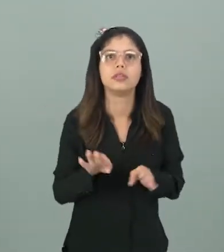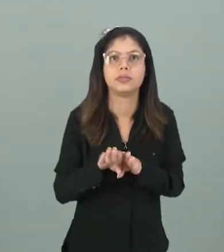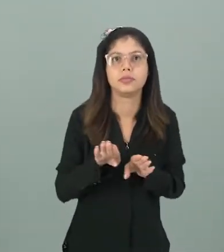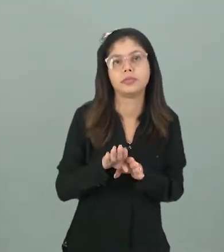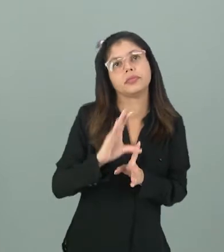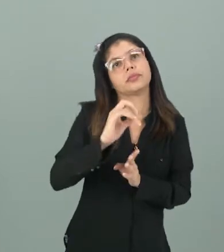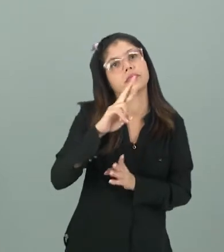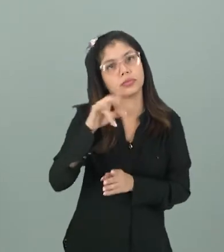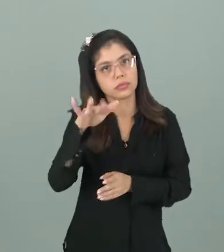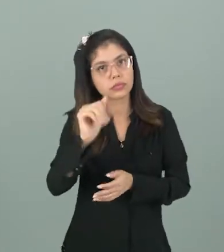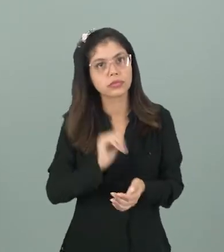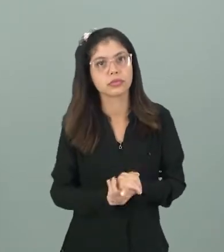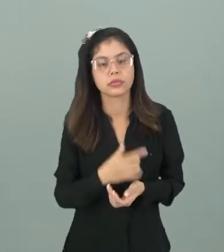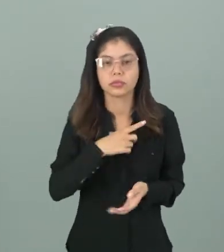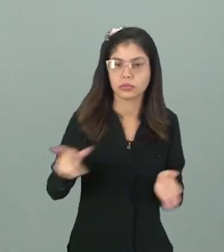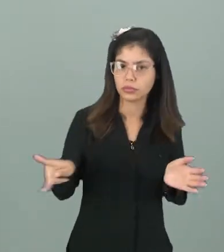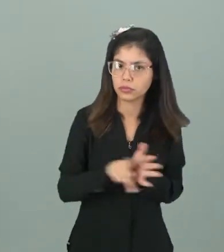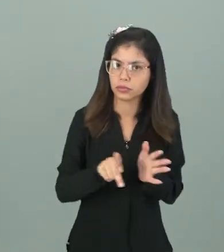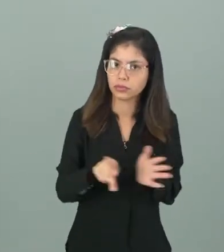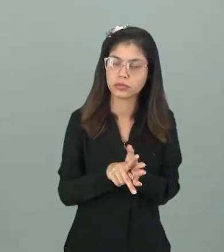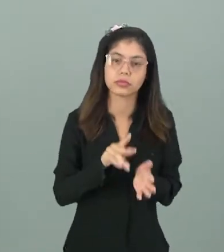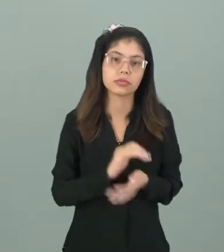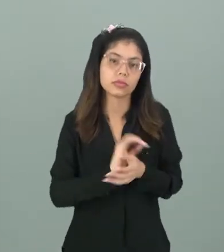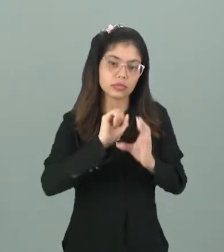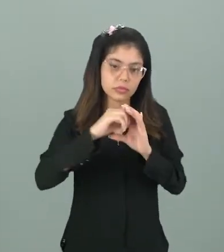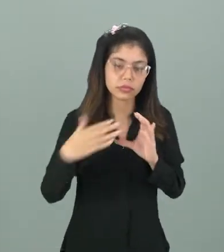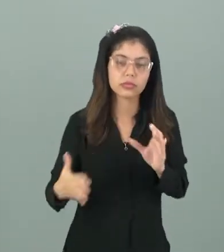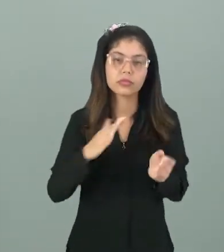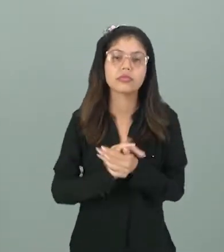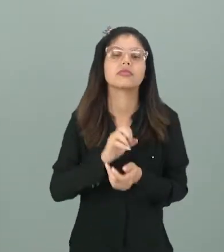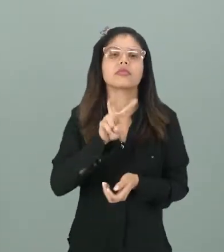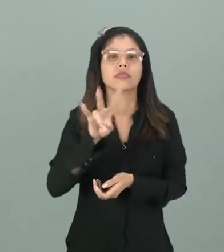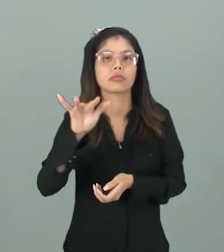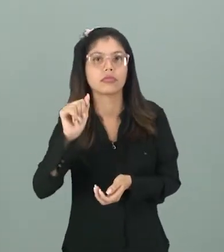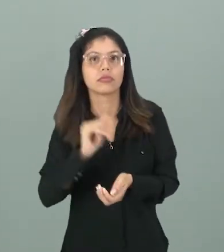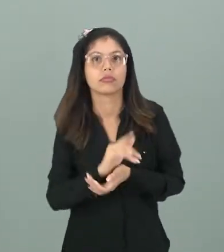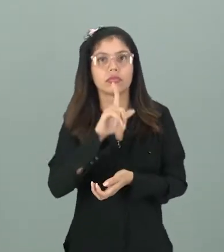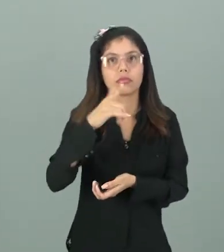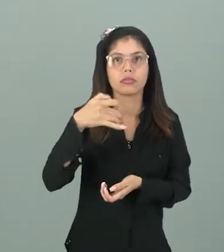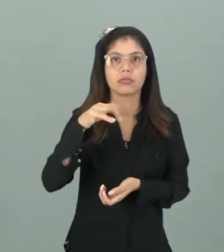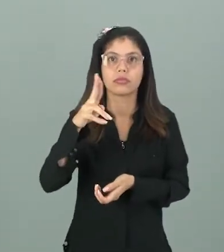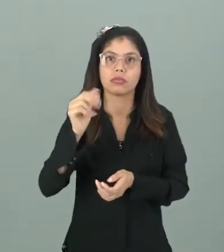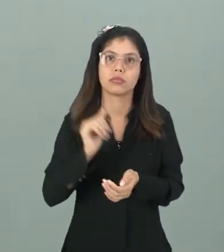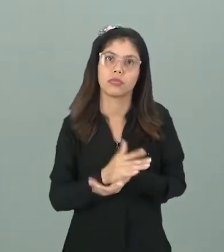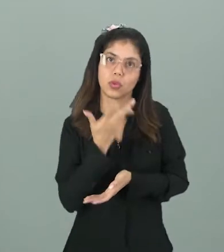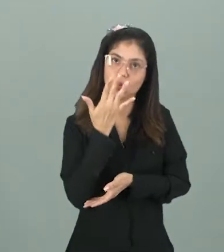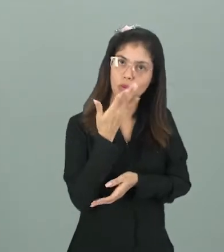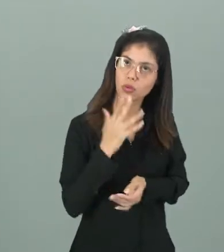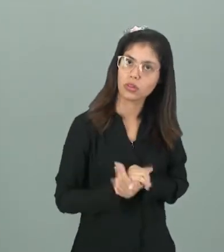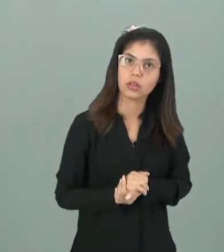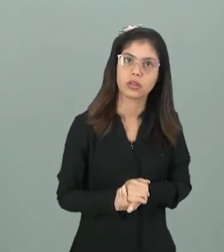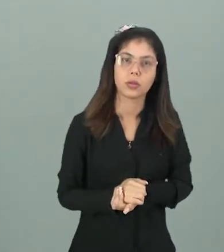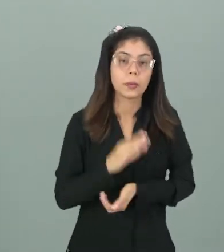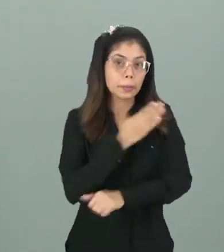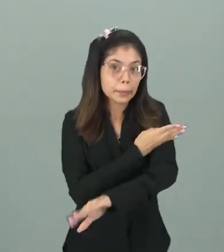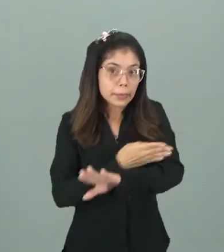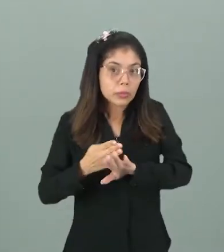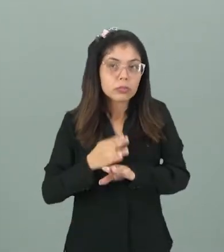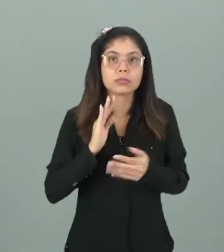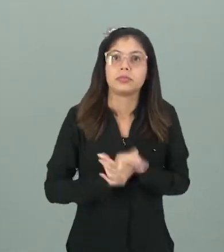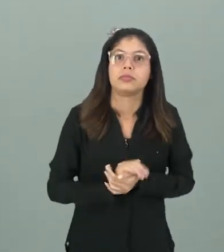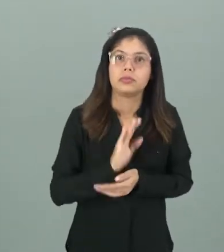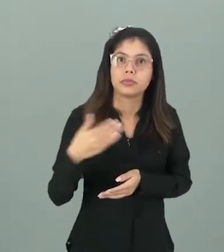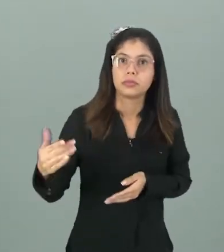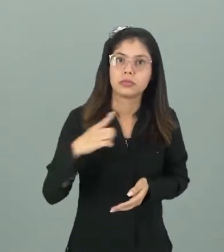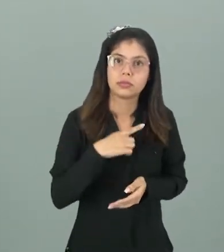recebe esse nome por conta das suas características. A Via Láctea, ela é caracterizada por ter uma cor aí um pouco esbranquiçada e